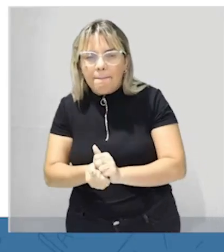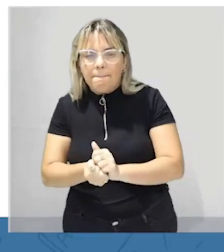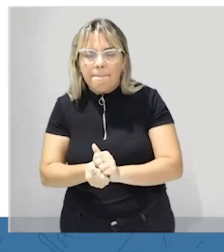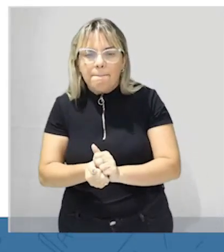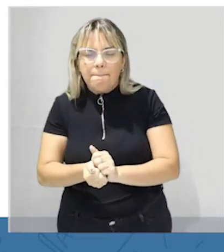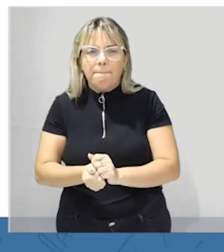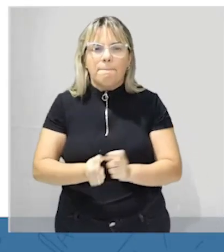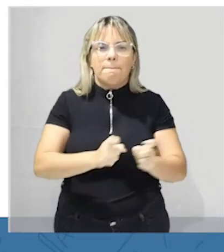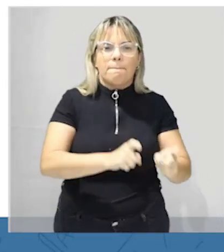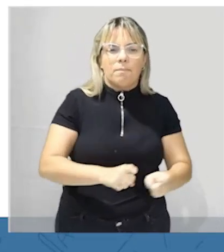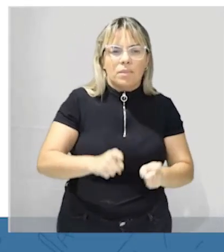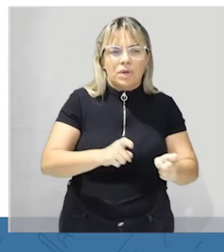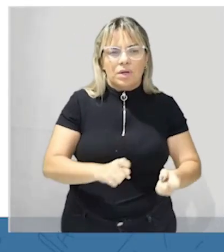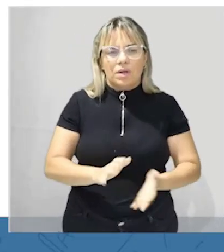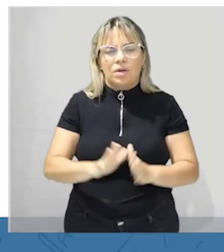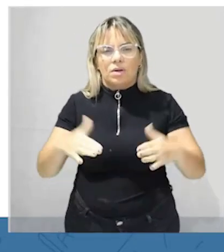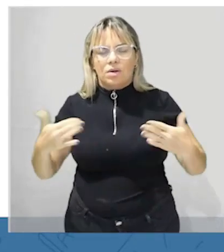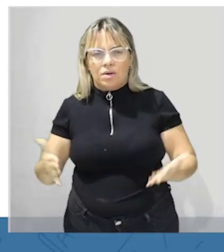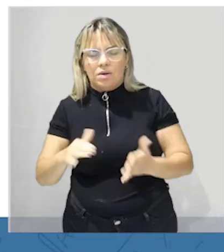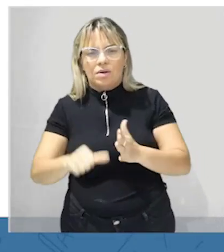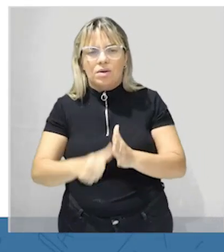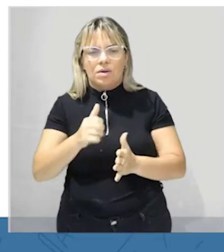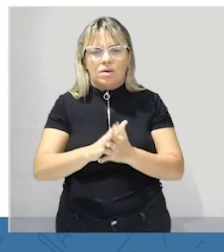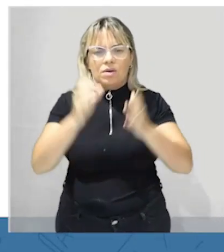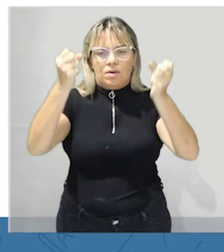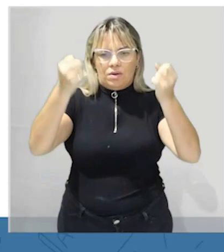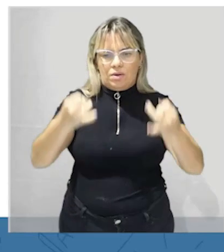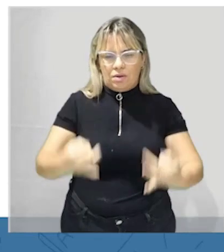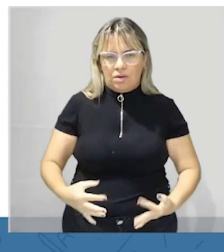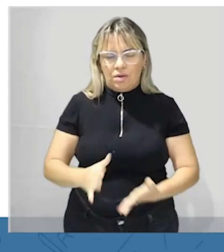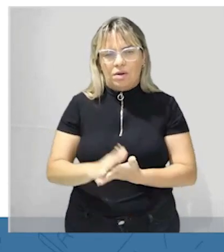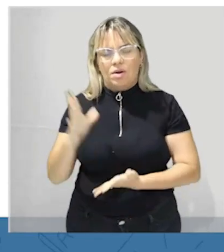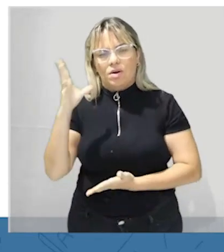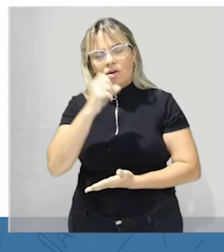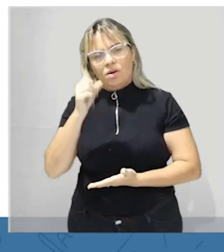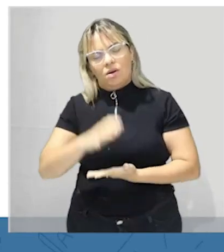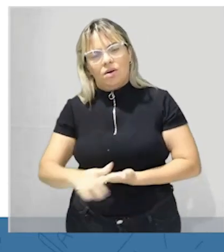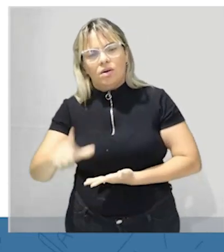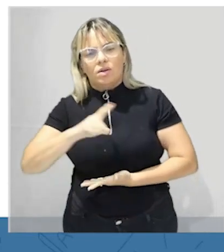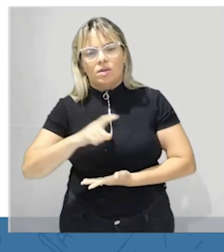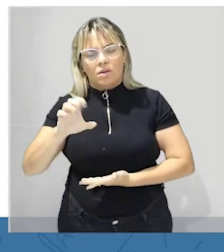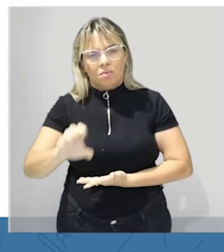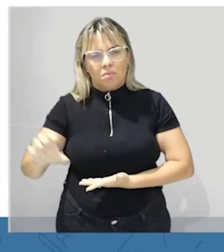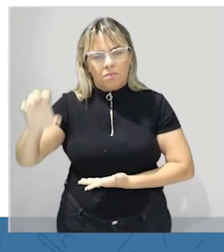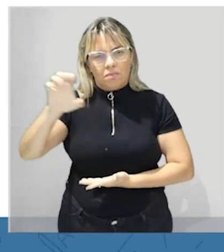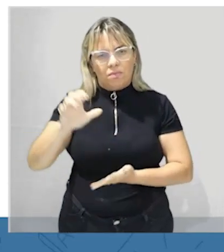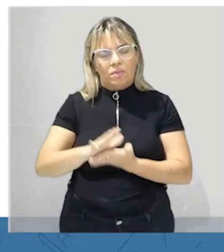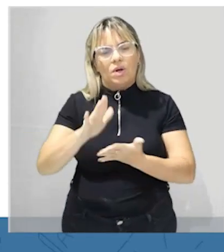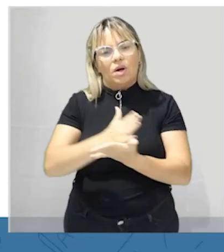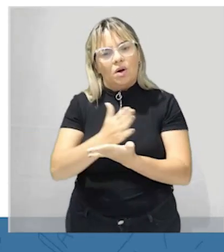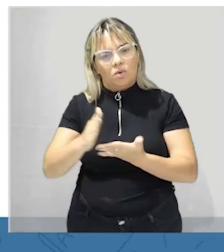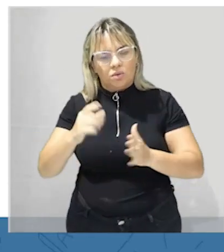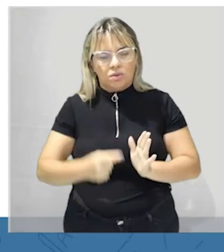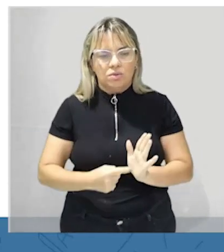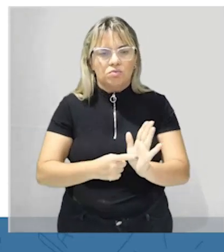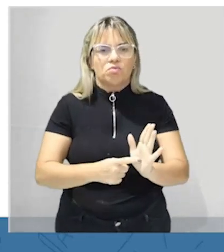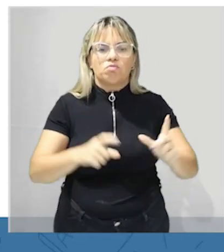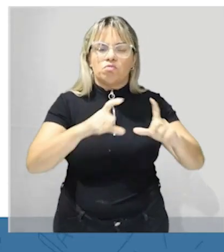opa vamos lá vamos primeiramente explicar né rapidamente então eu tenho ali galera algumas regiões no Brasil que vão ser citadas